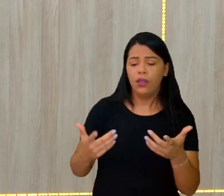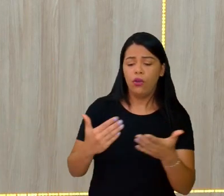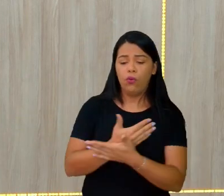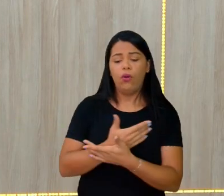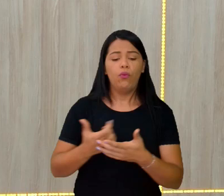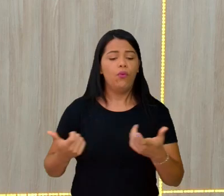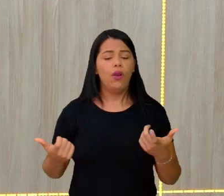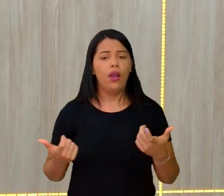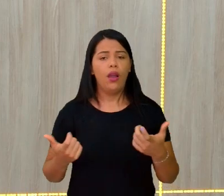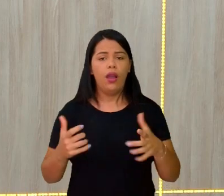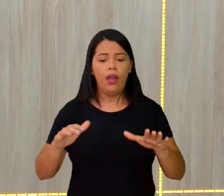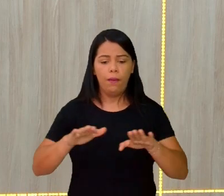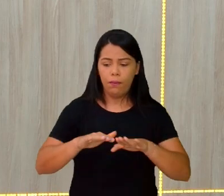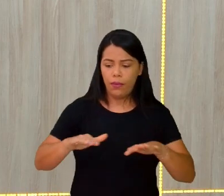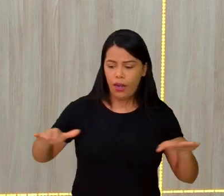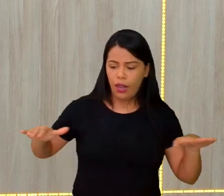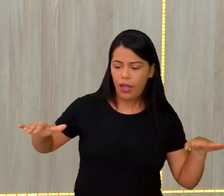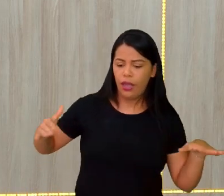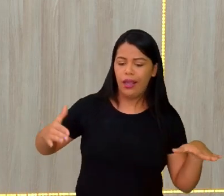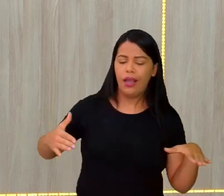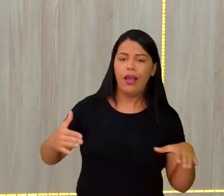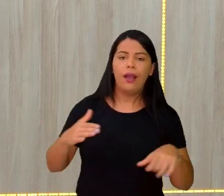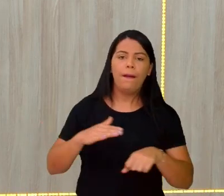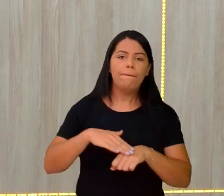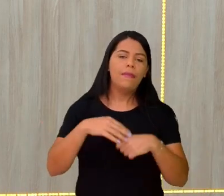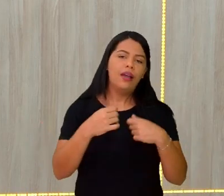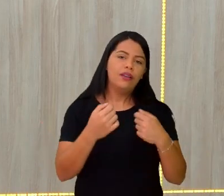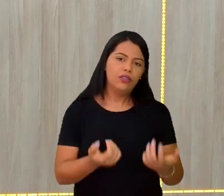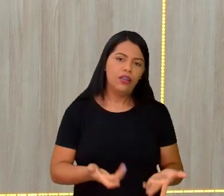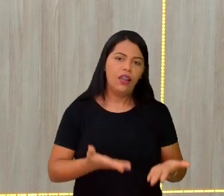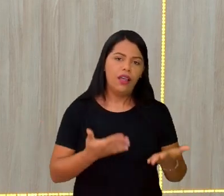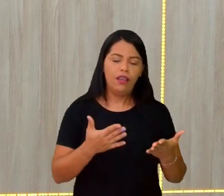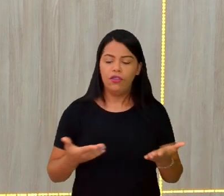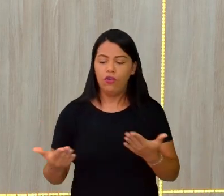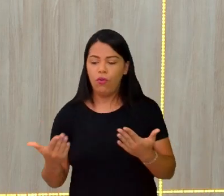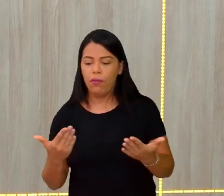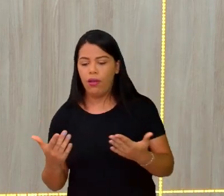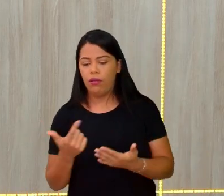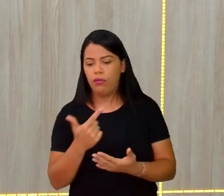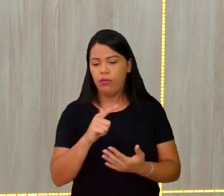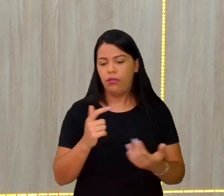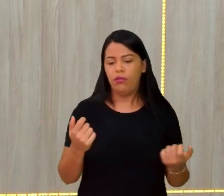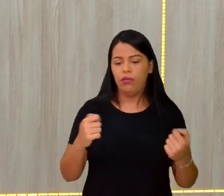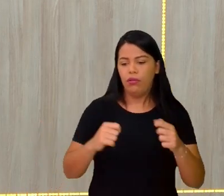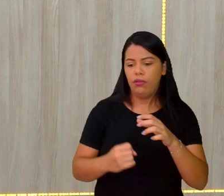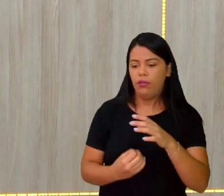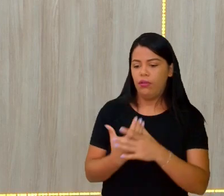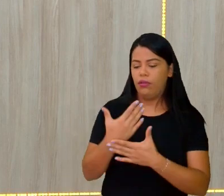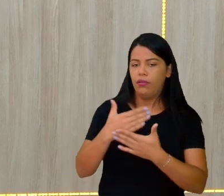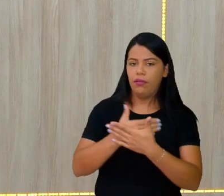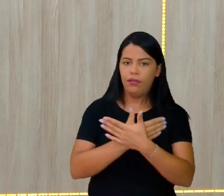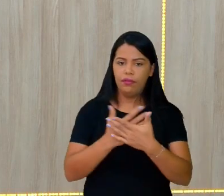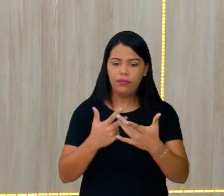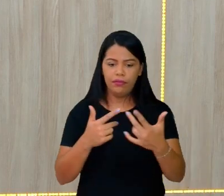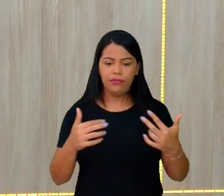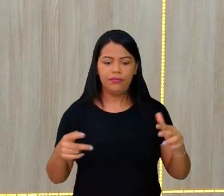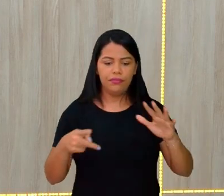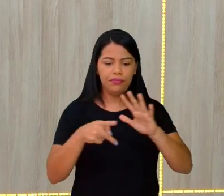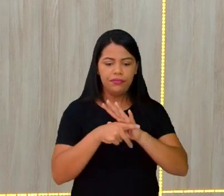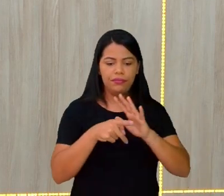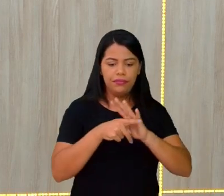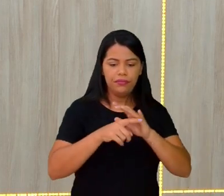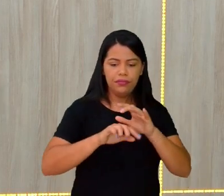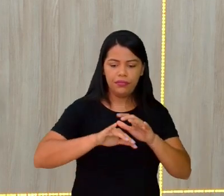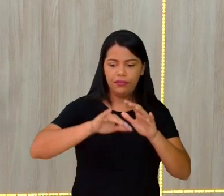que a outra, sim, também pode ser, e também formar um conjunto de cadeias montanhosas. Então,